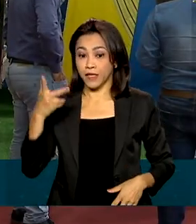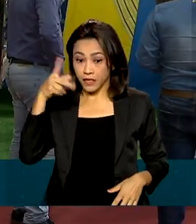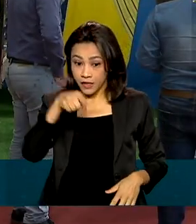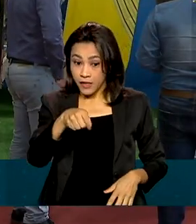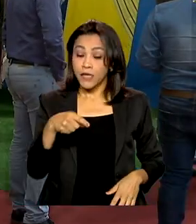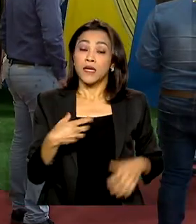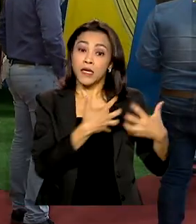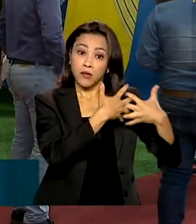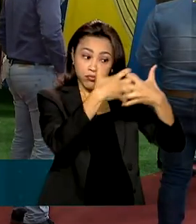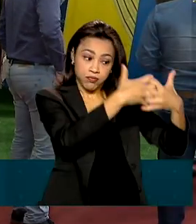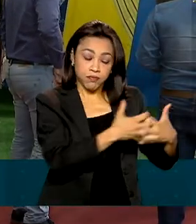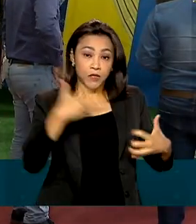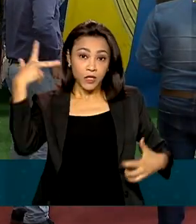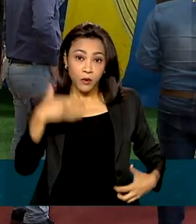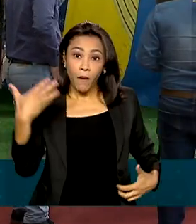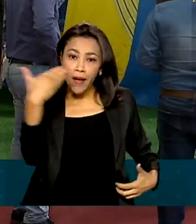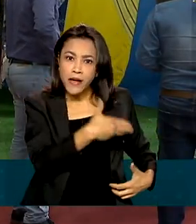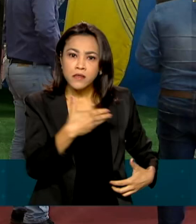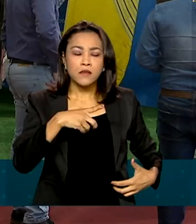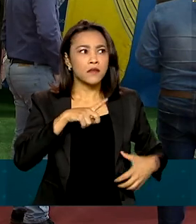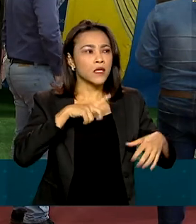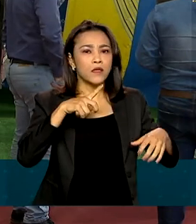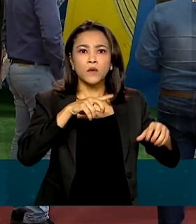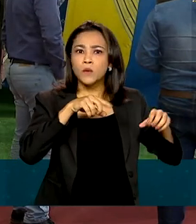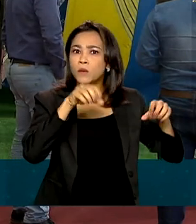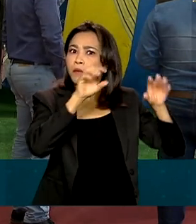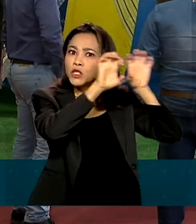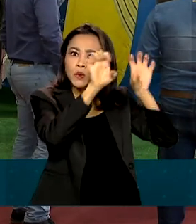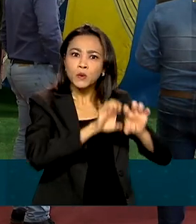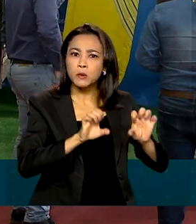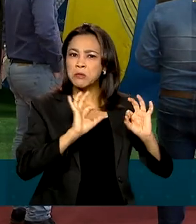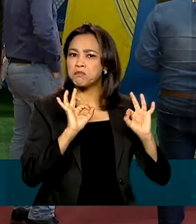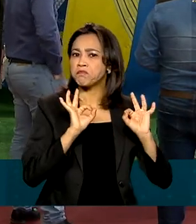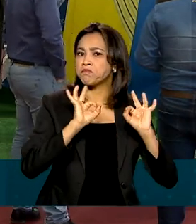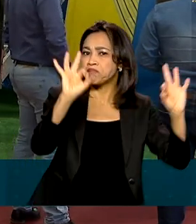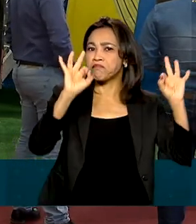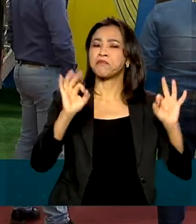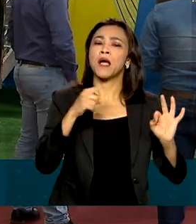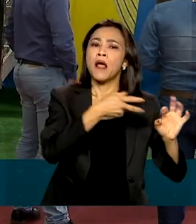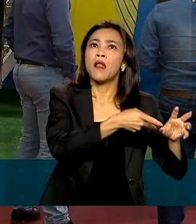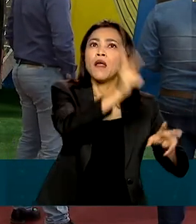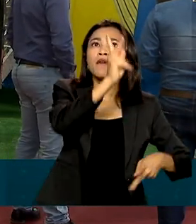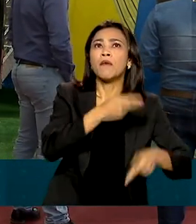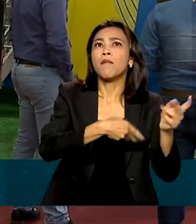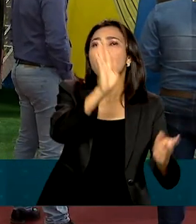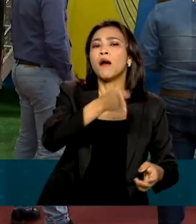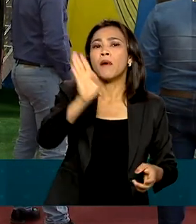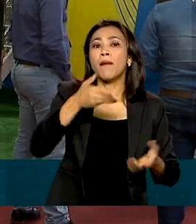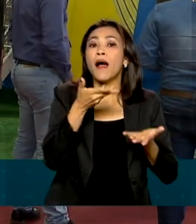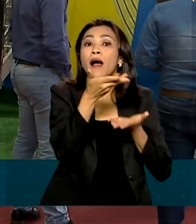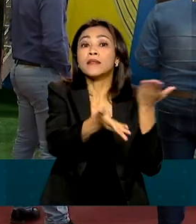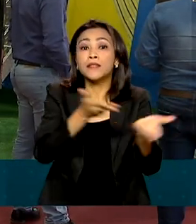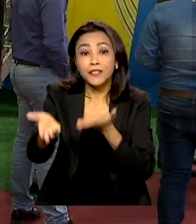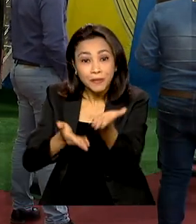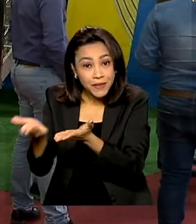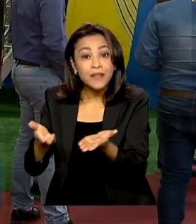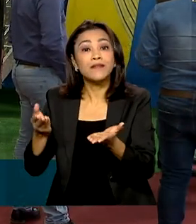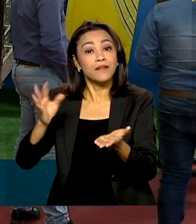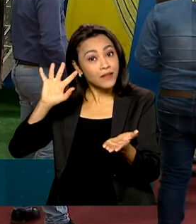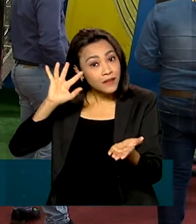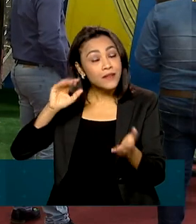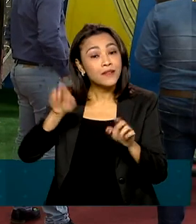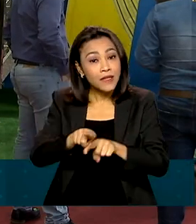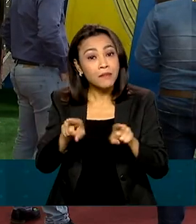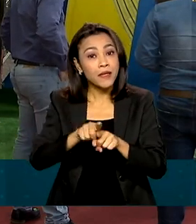essa, com uma estrutura completa de agência, percorrem todo o país, levando atendimento e realizando sonhos. Não só de